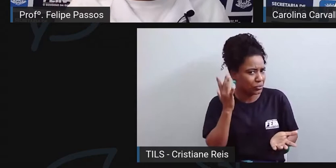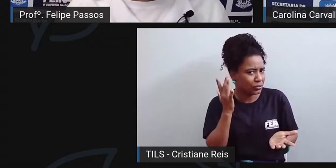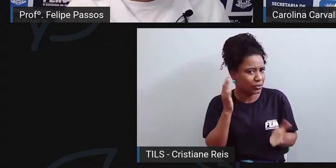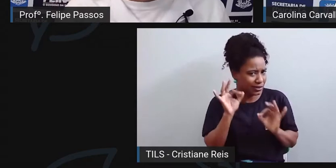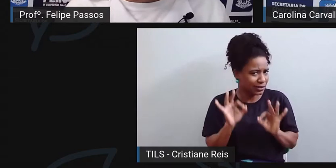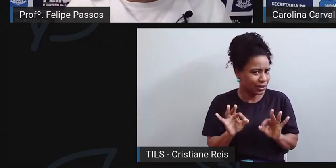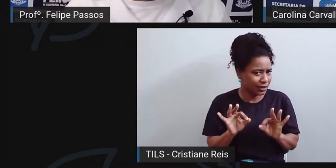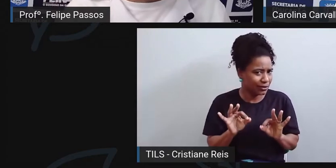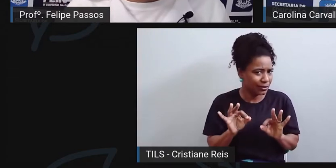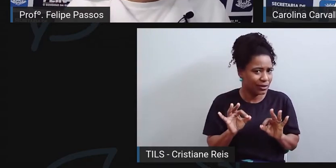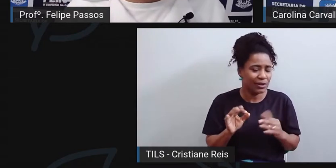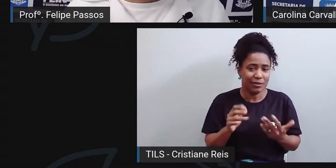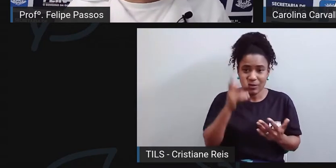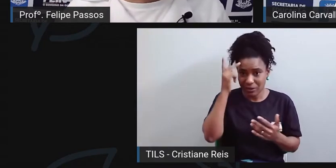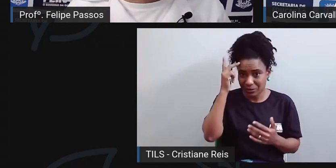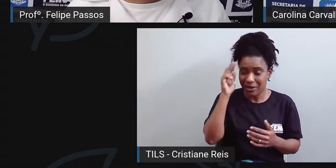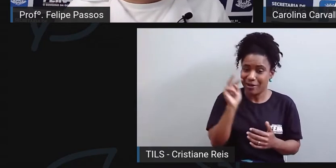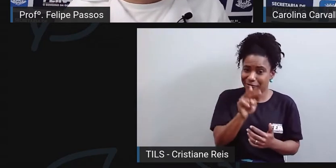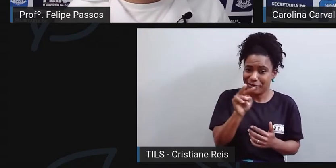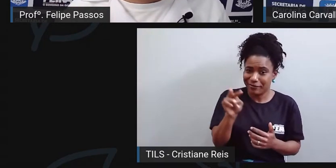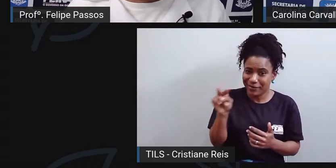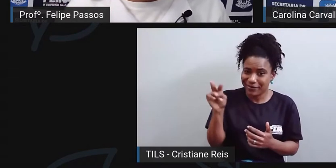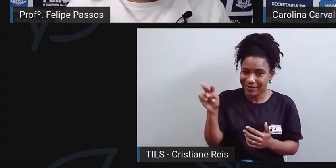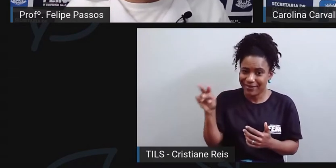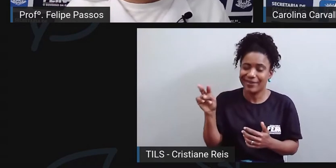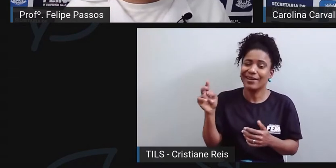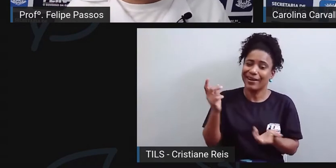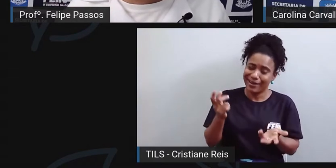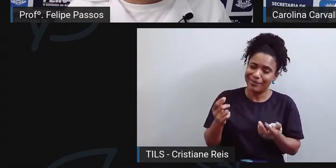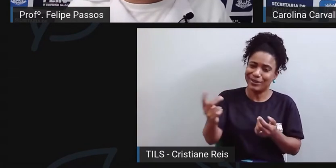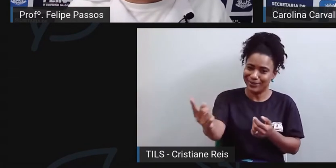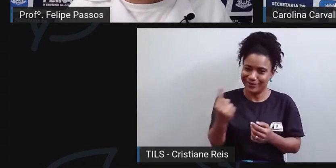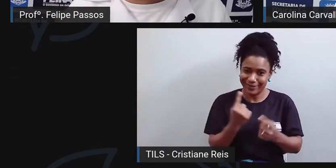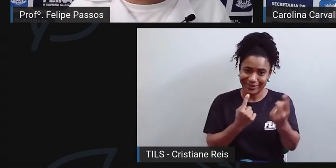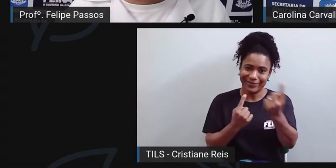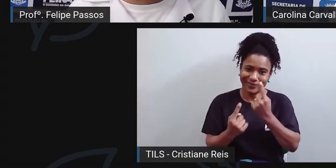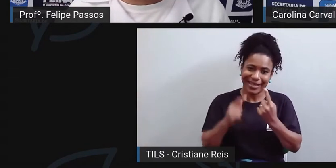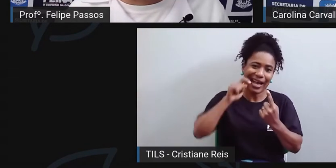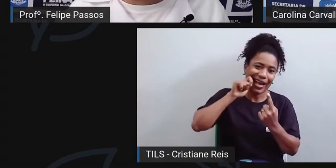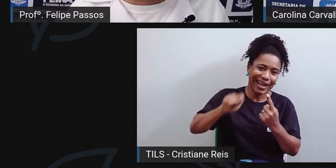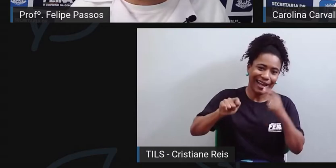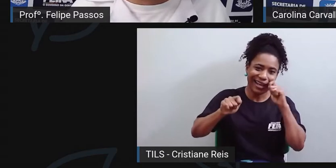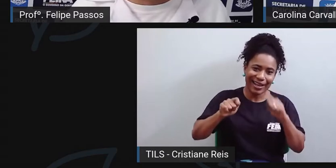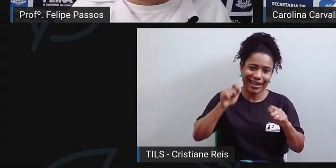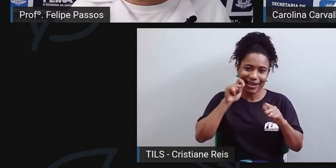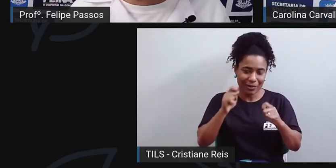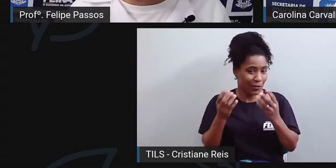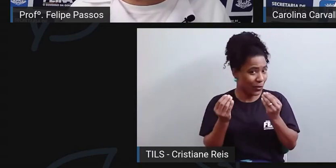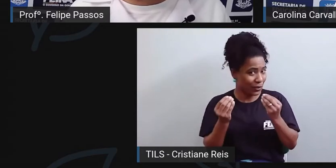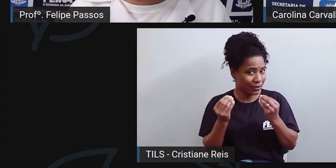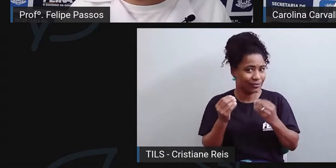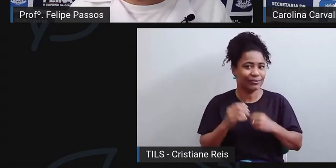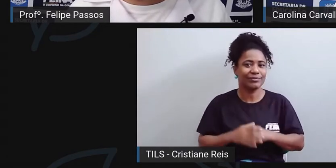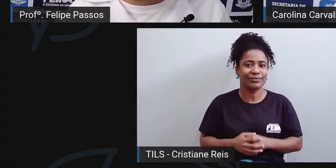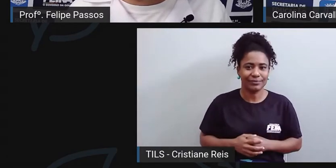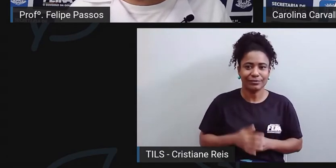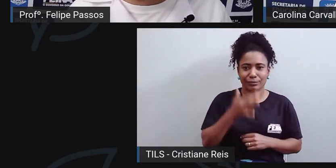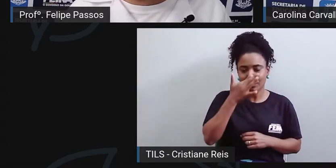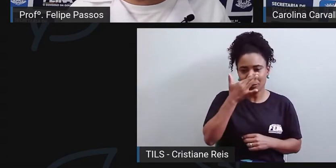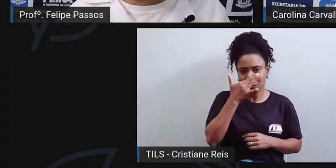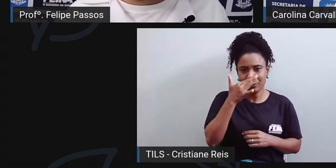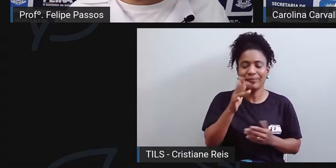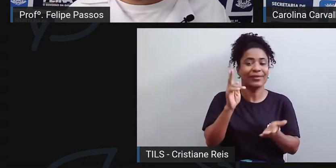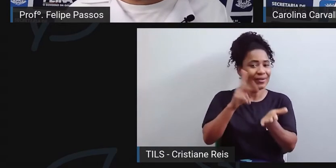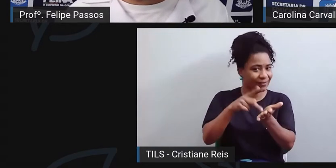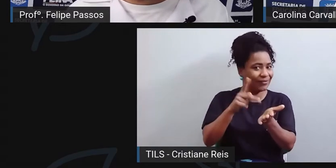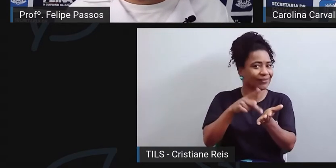quem está na labuta, né, no dia a dia ali no consultório, ainda se observa muita perda de dente? Não, na realidade, graças a Deus,